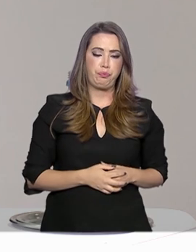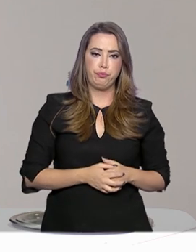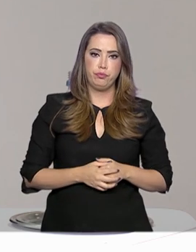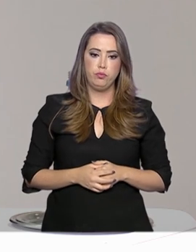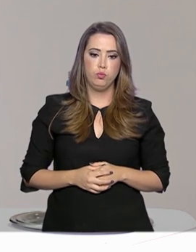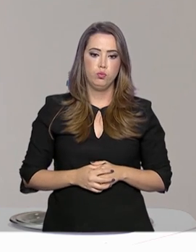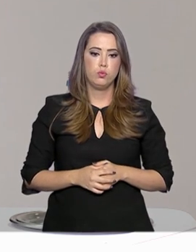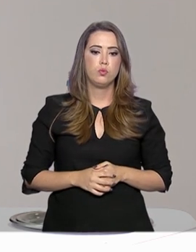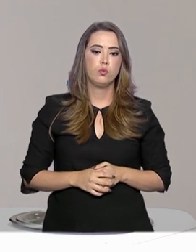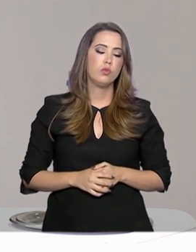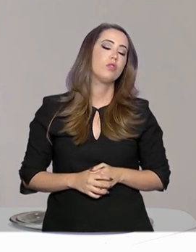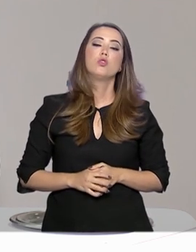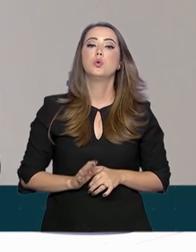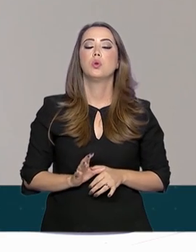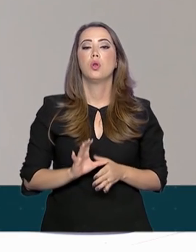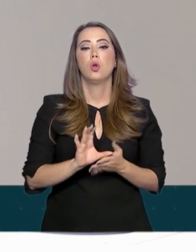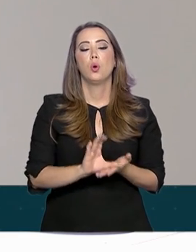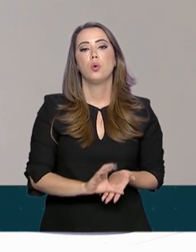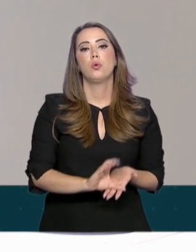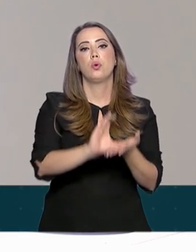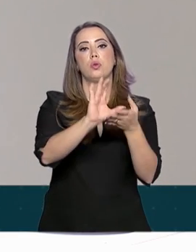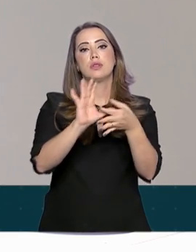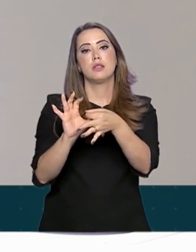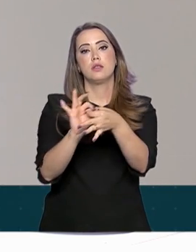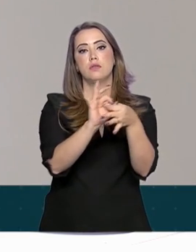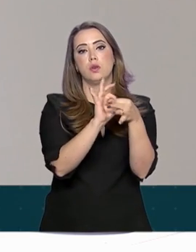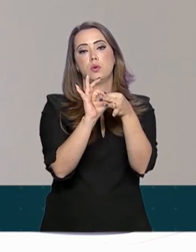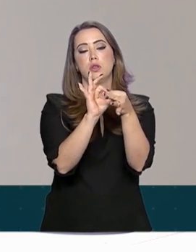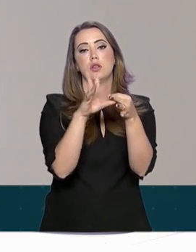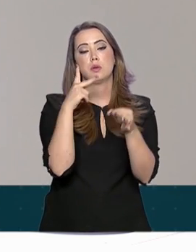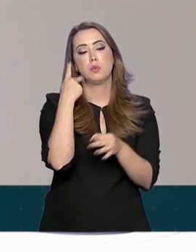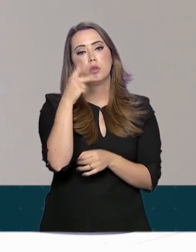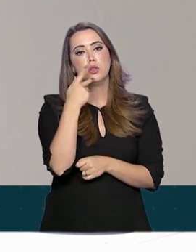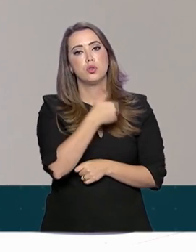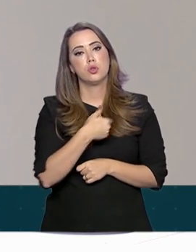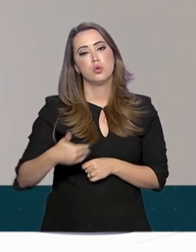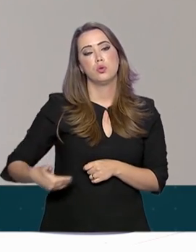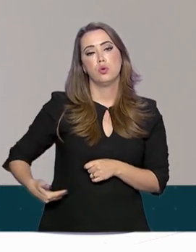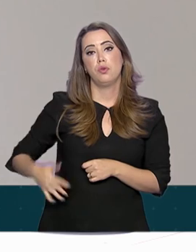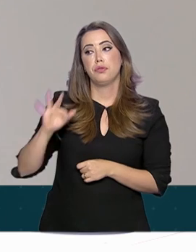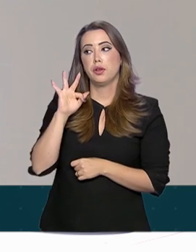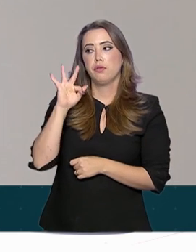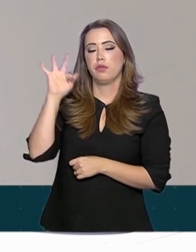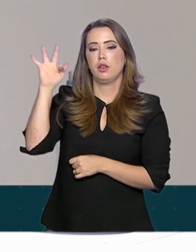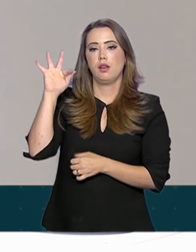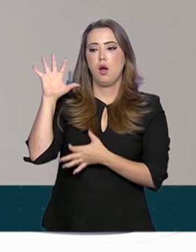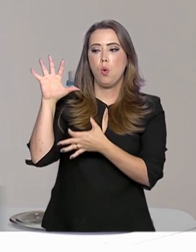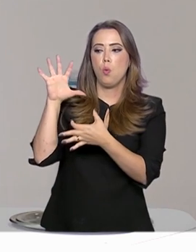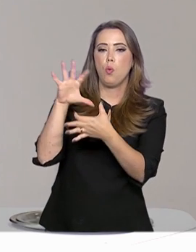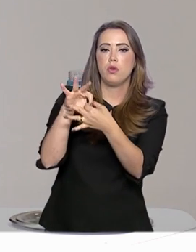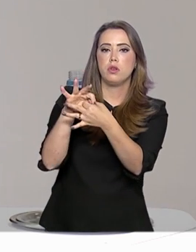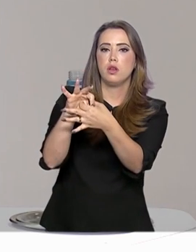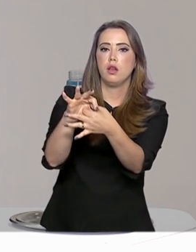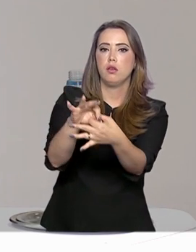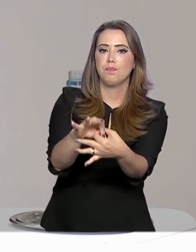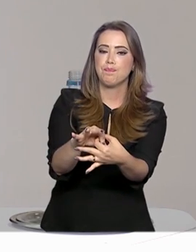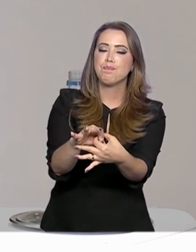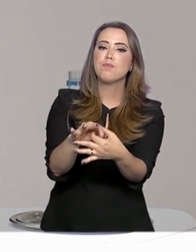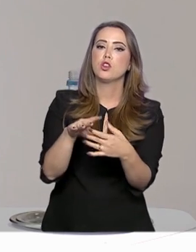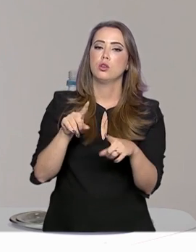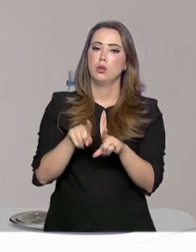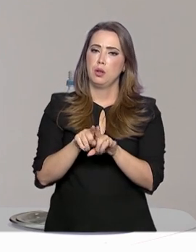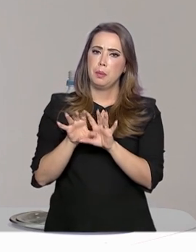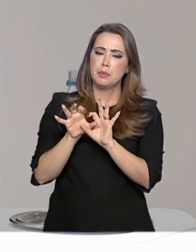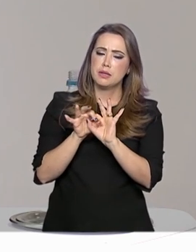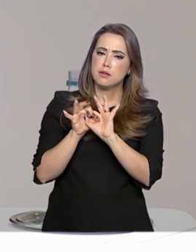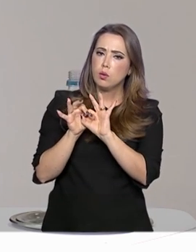conselho está criado para integrar as políticas públicas do nível do governo federal. Mas, além de integrar